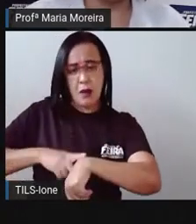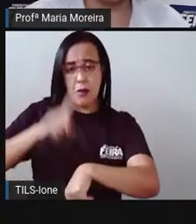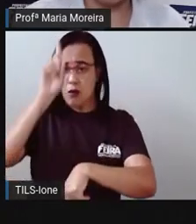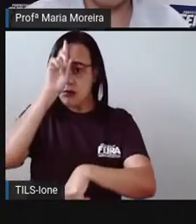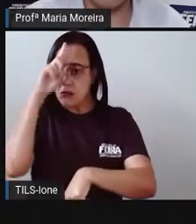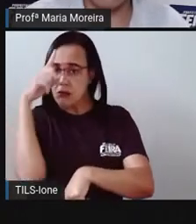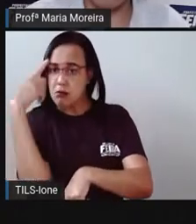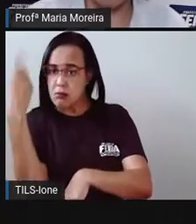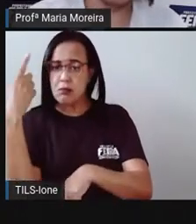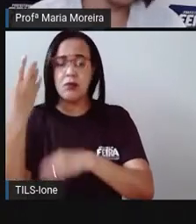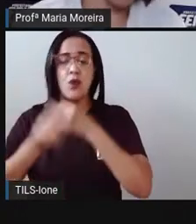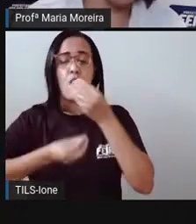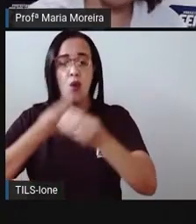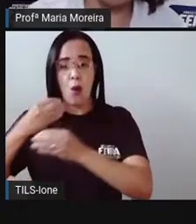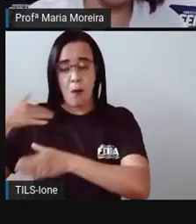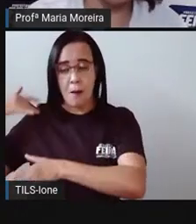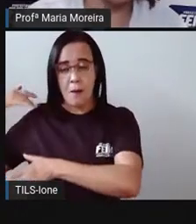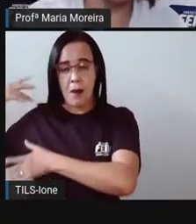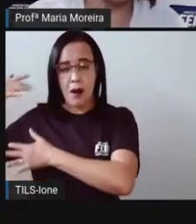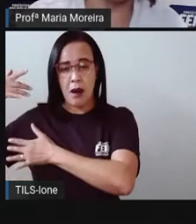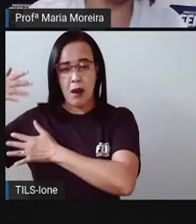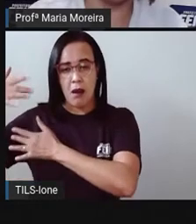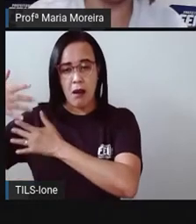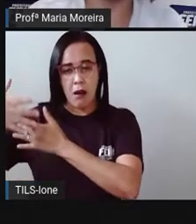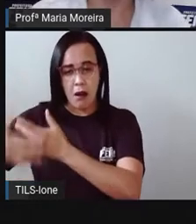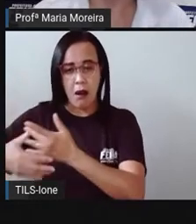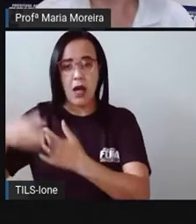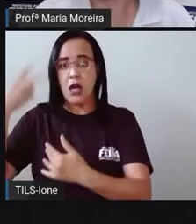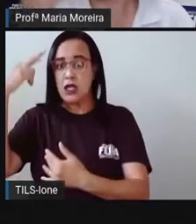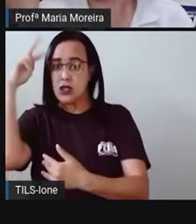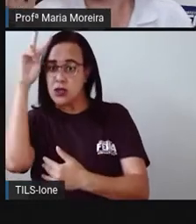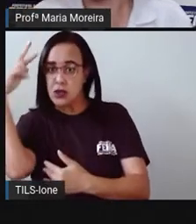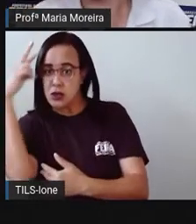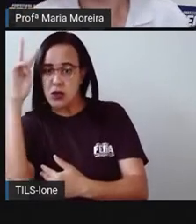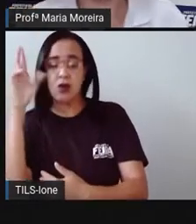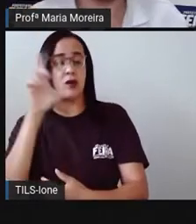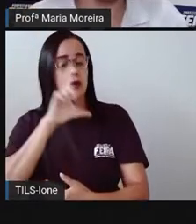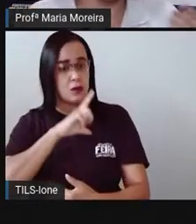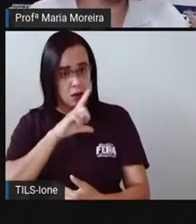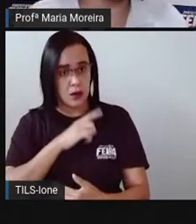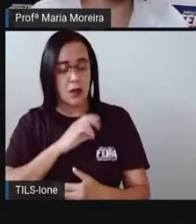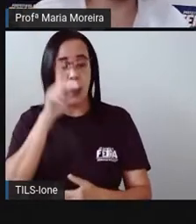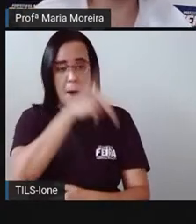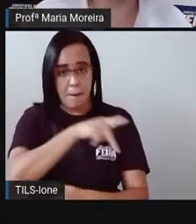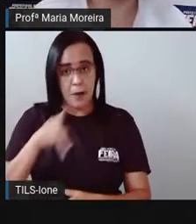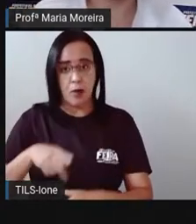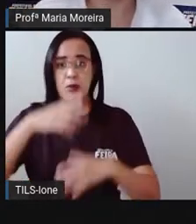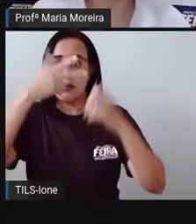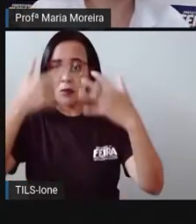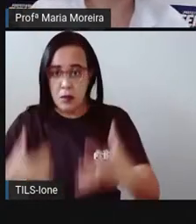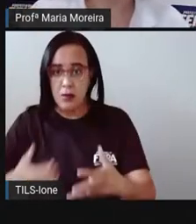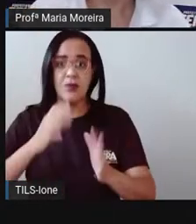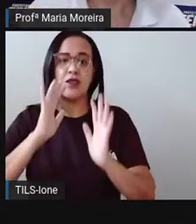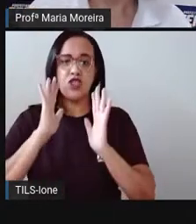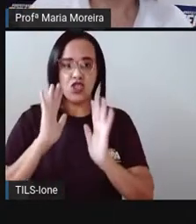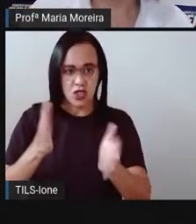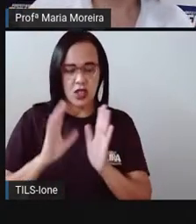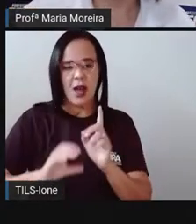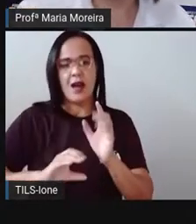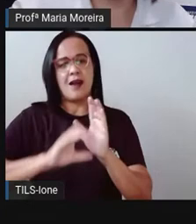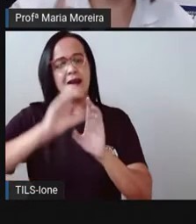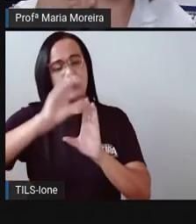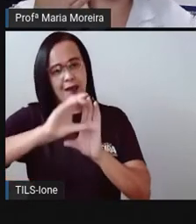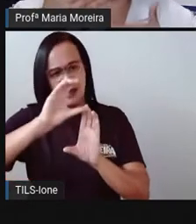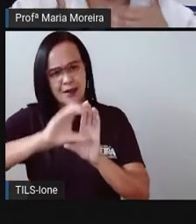longo da história, né? Como a Pró já falou para vocês em uma outra aula, que ela falou aí com relação a relógio, com relação a calendário, e